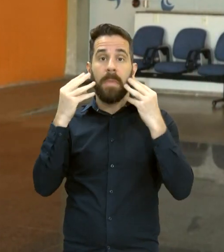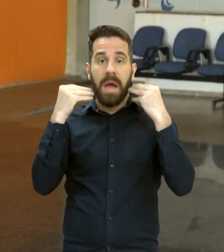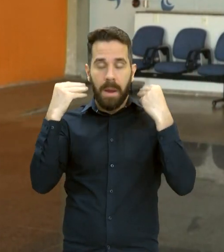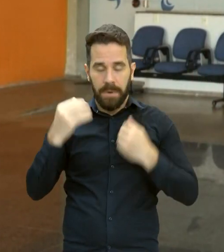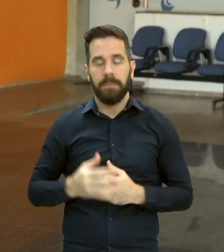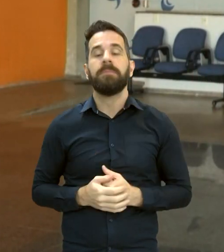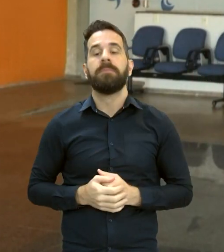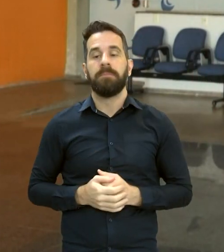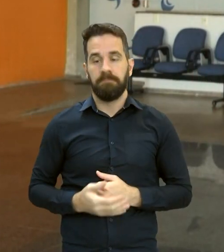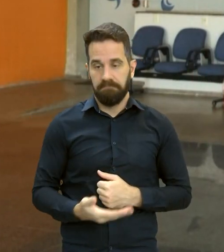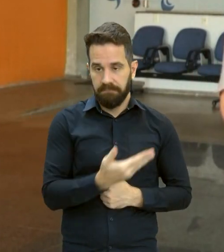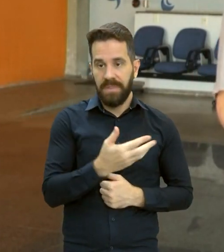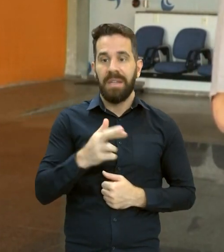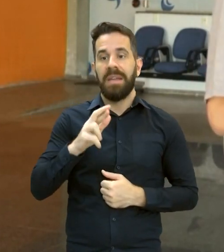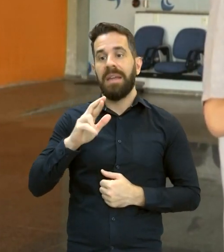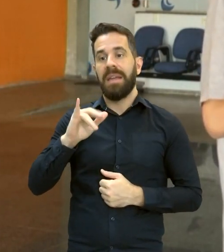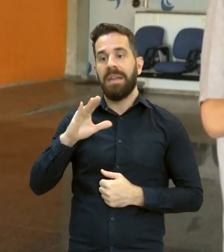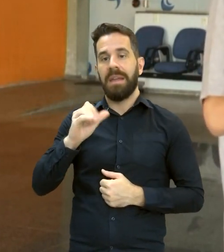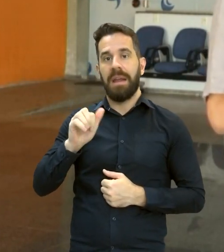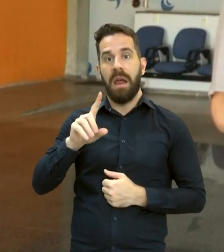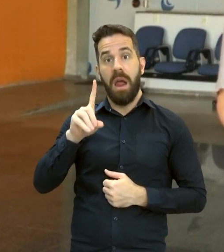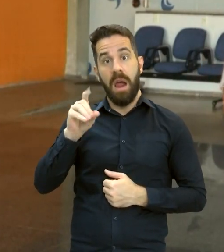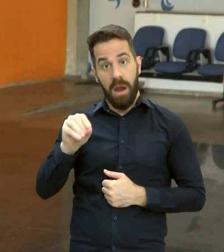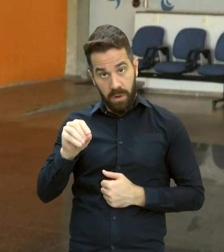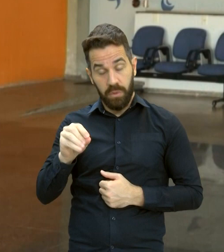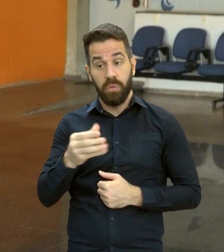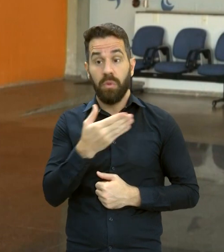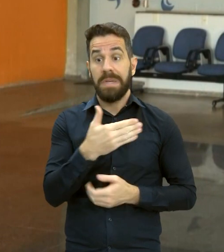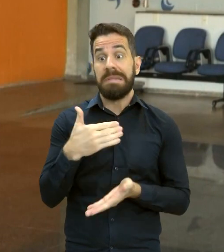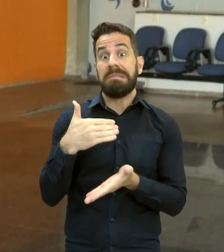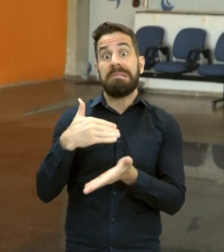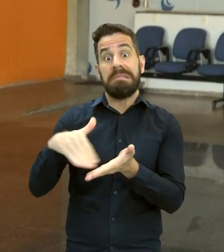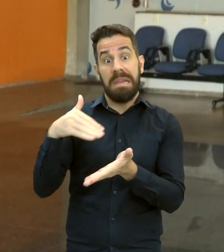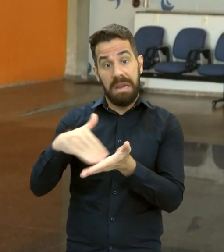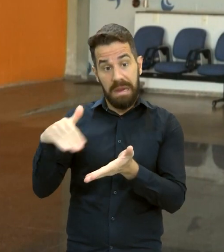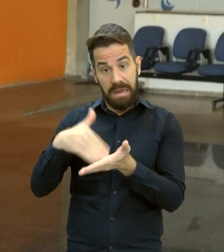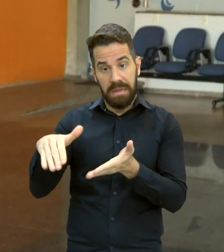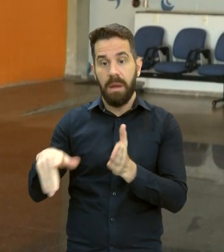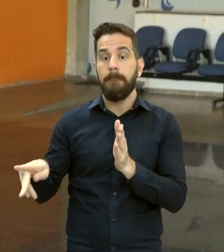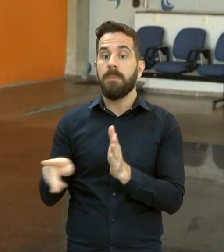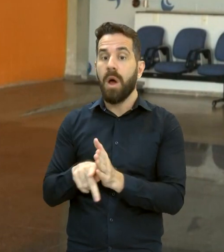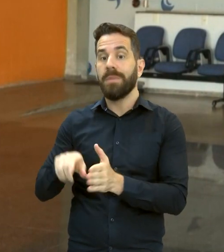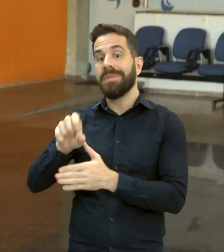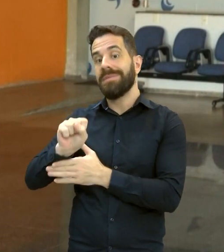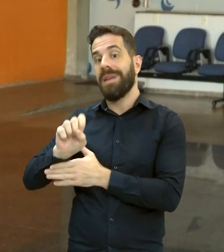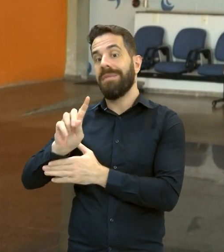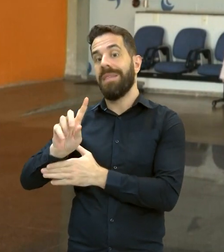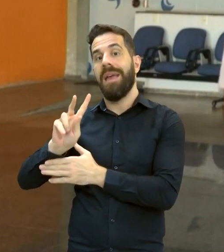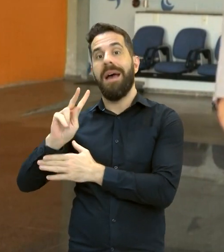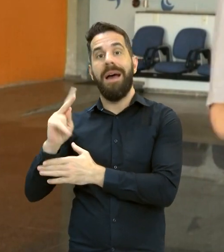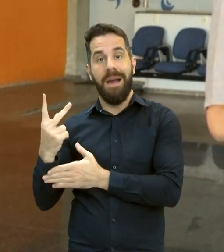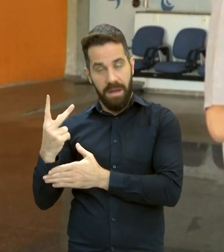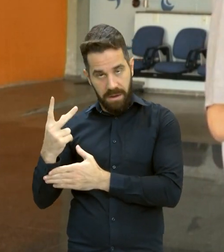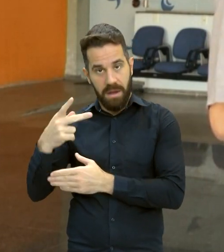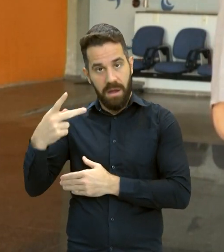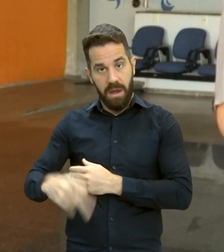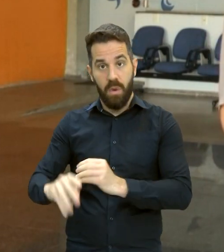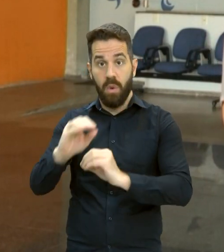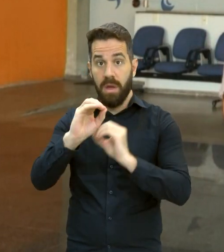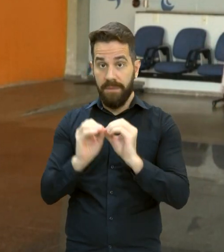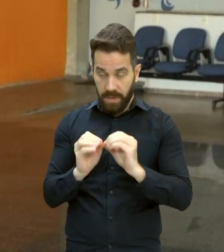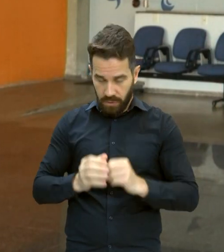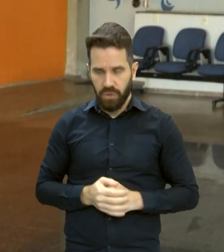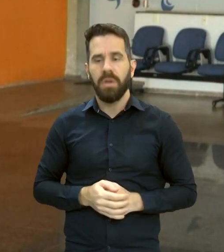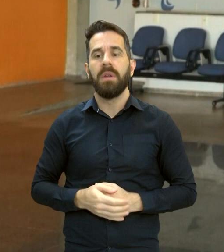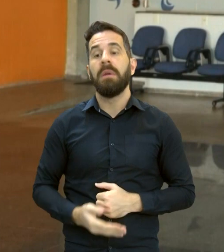Ricardo Barbosa, secretário da Secretaria de Promoção de Segurança e Direitos Humanos da UFG. O professor Ricardo se